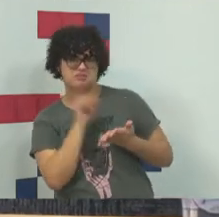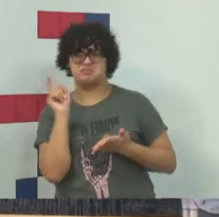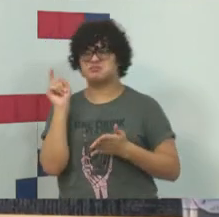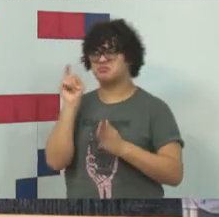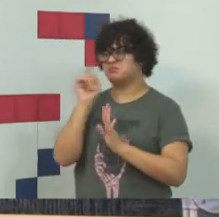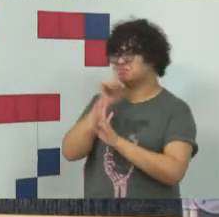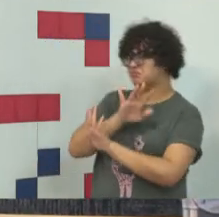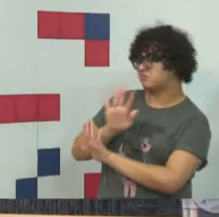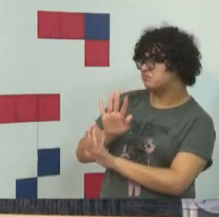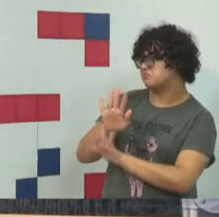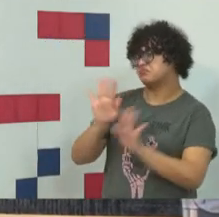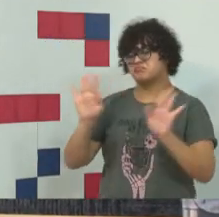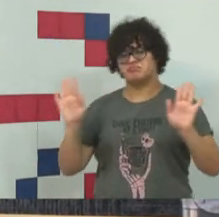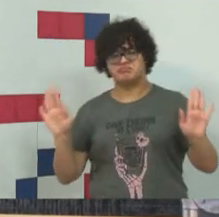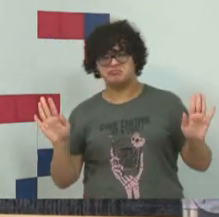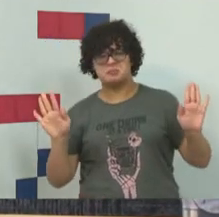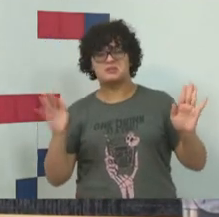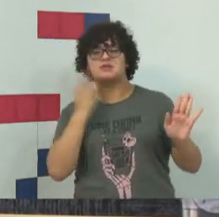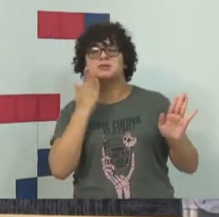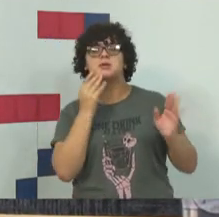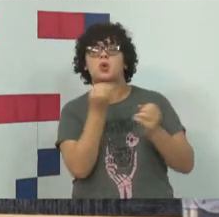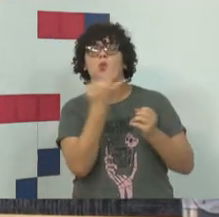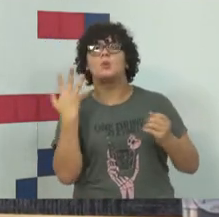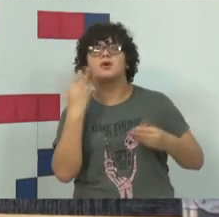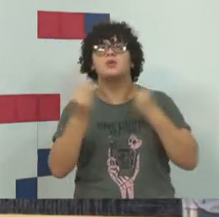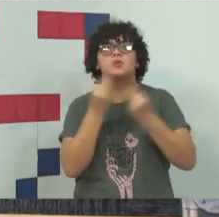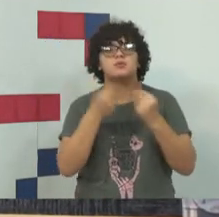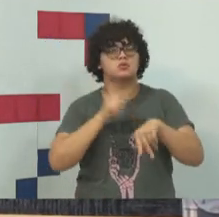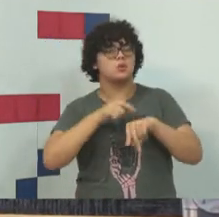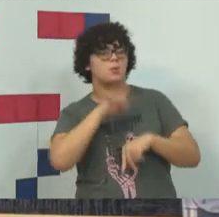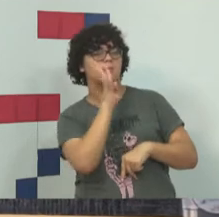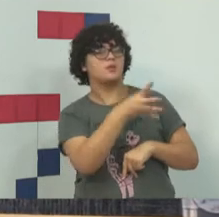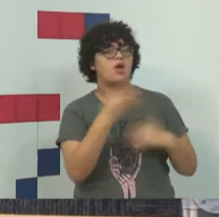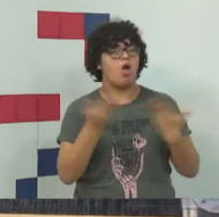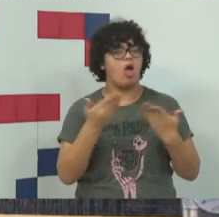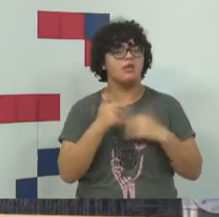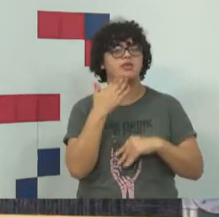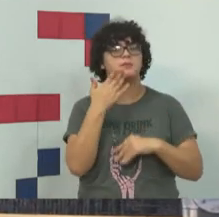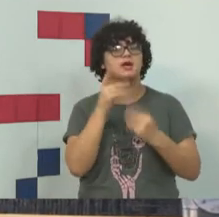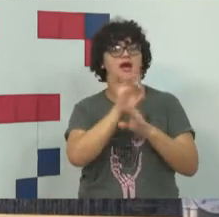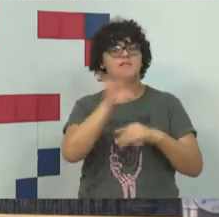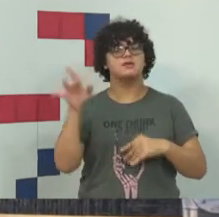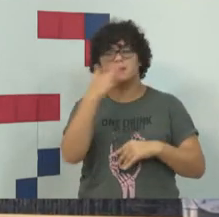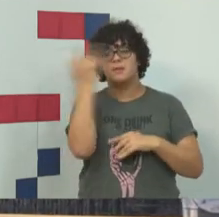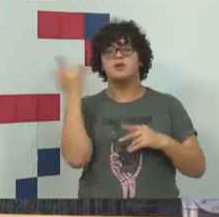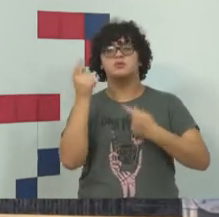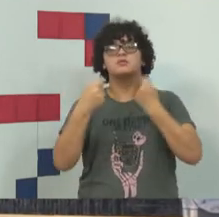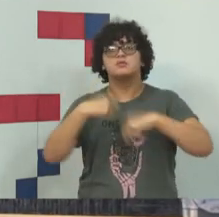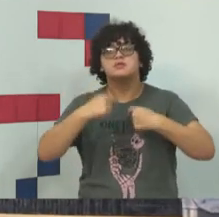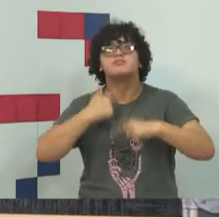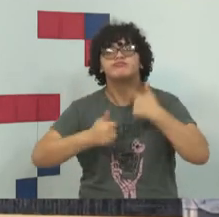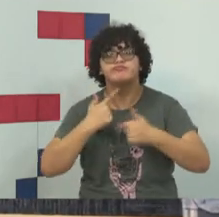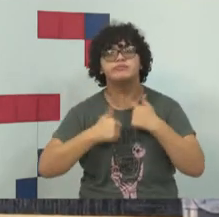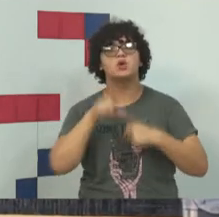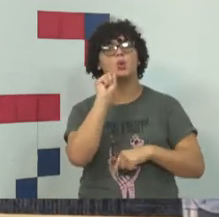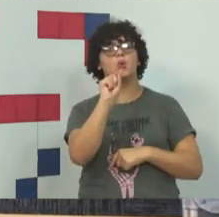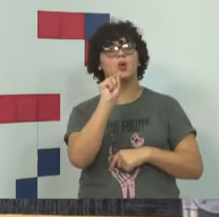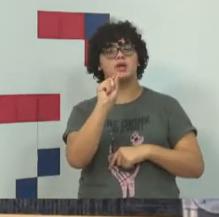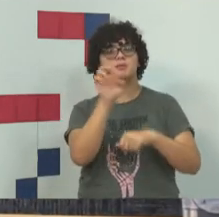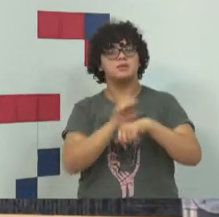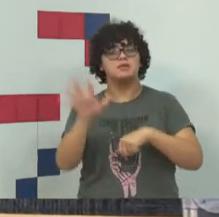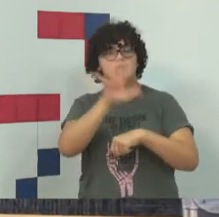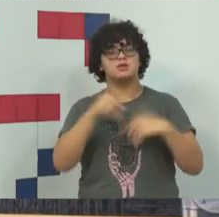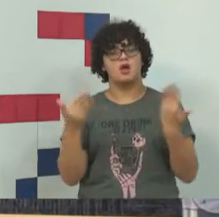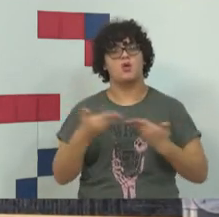suficientemente válido, e aí, com relação ao acusado, no caso, suspeito, há necessidade, sim, de o Estado,